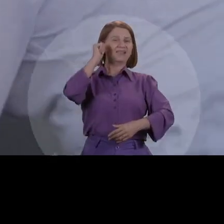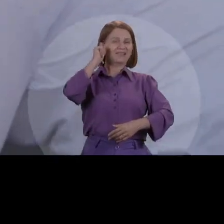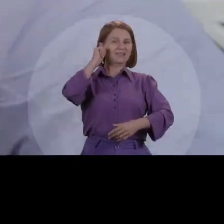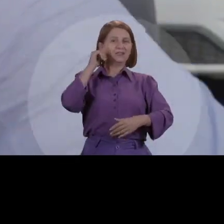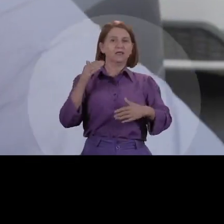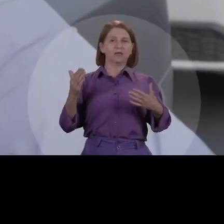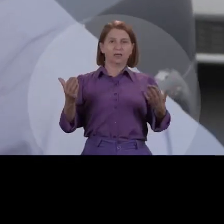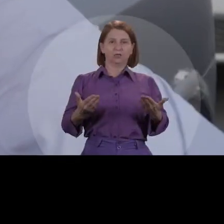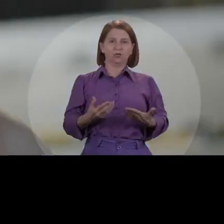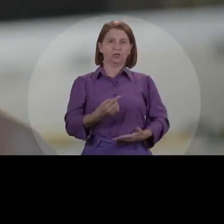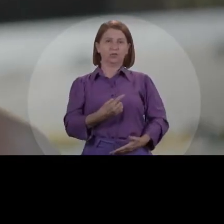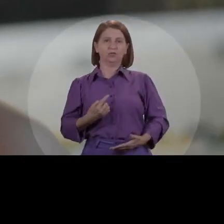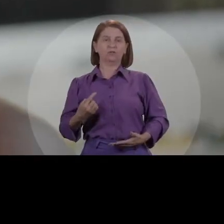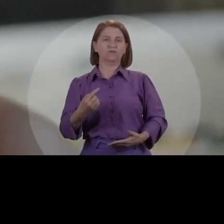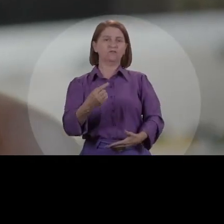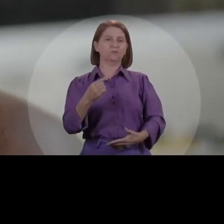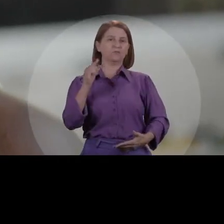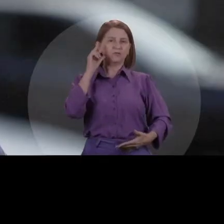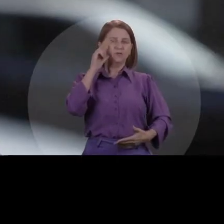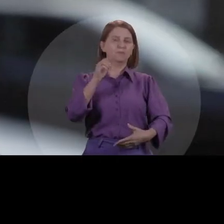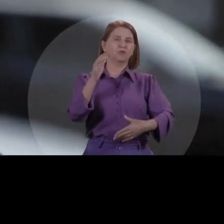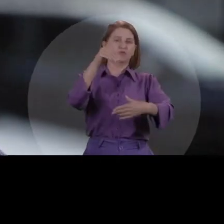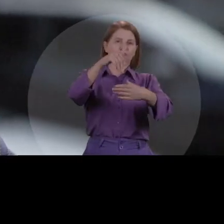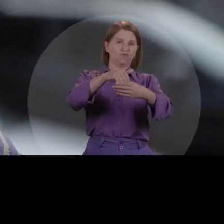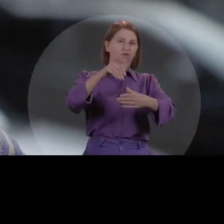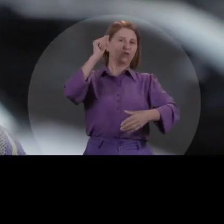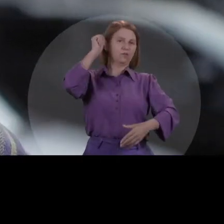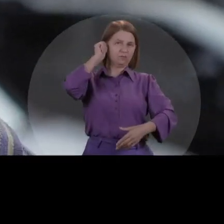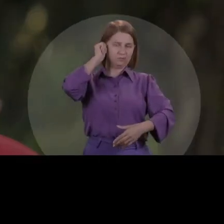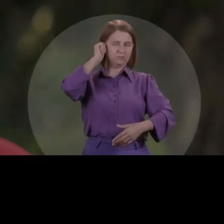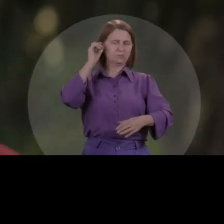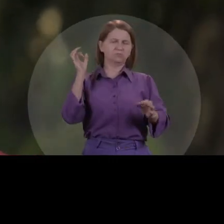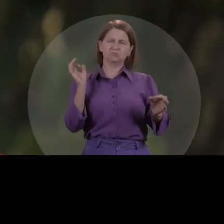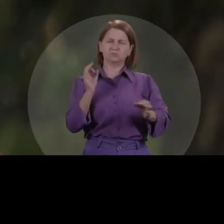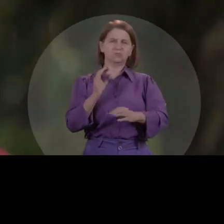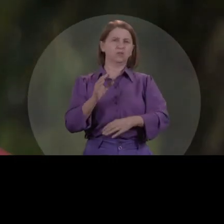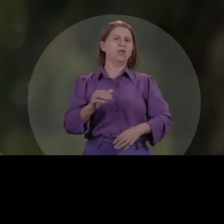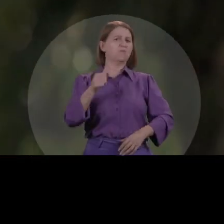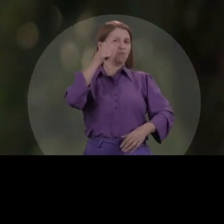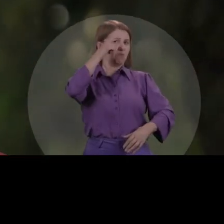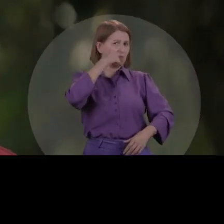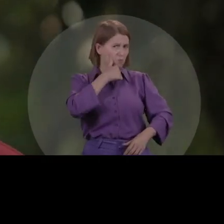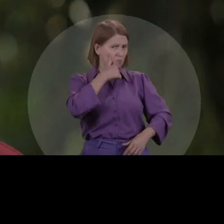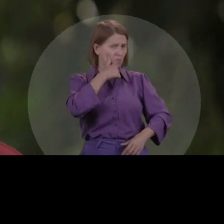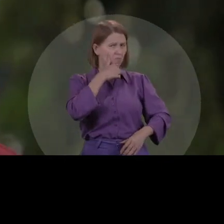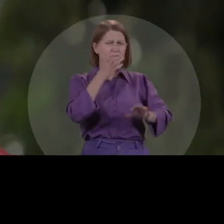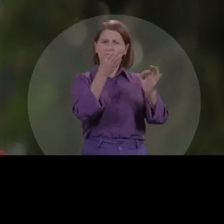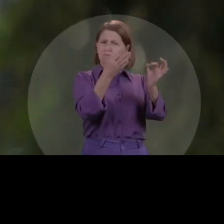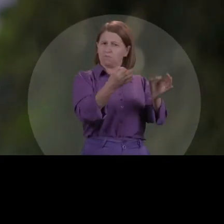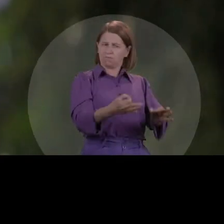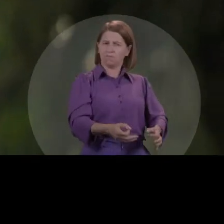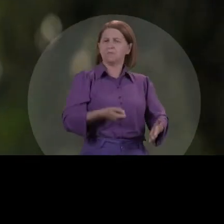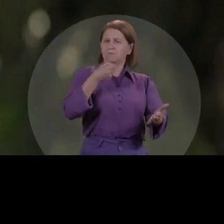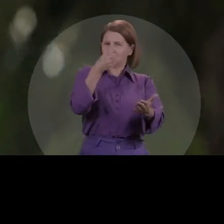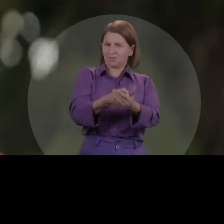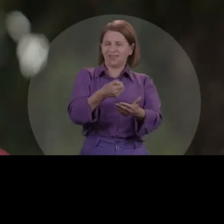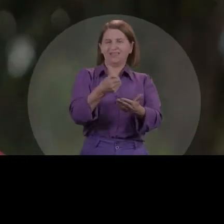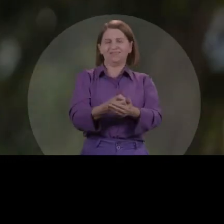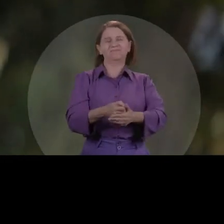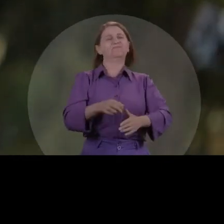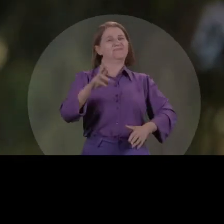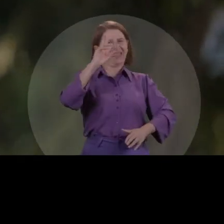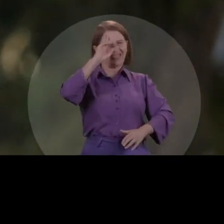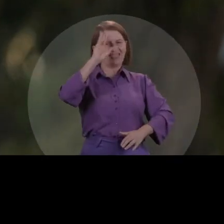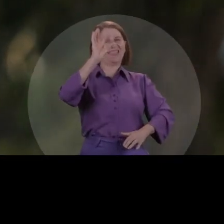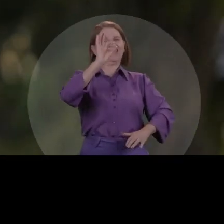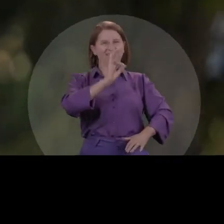Adriana chegou a... Meu voto é da Adriana. Eu voto na Adriana. Ela é mulher, honesta, guerreira e, claro, delegada. Ela